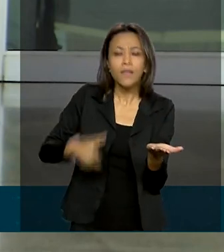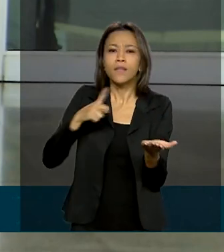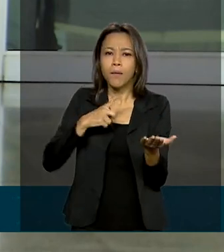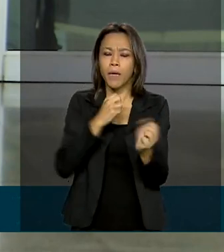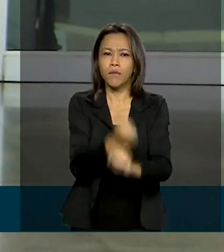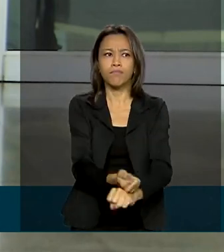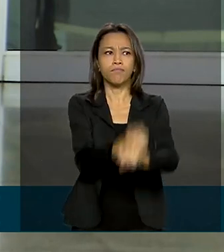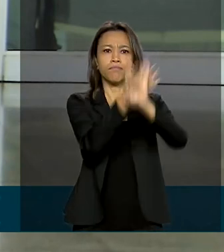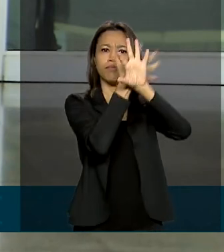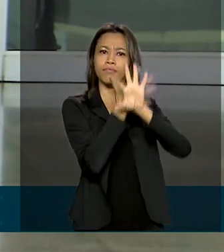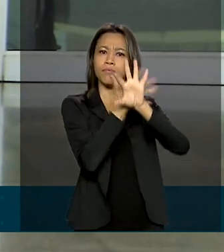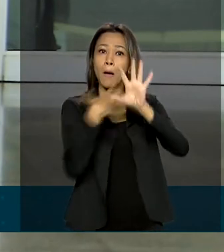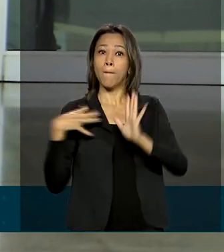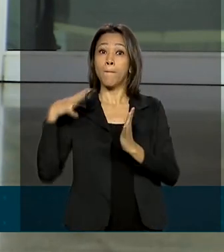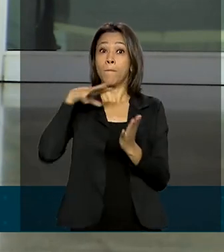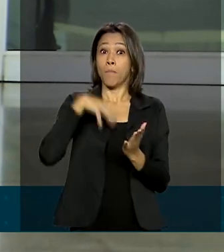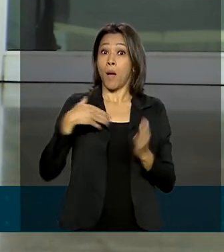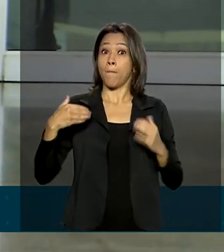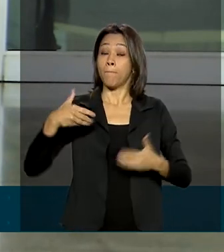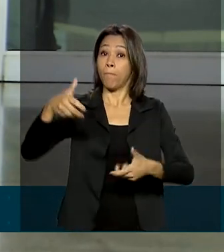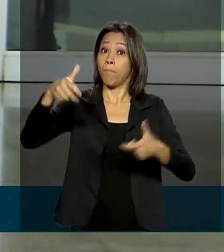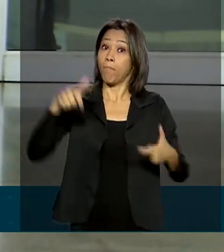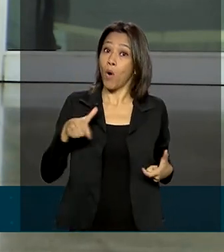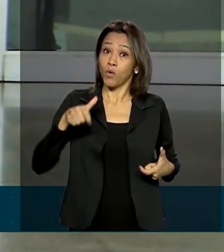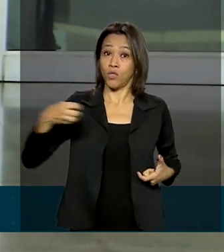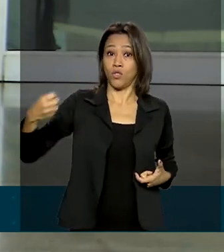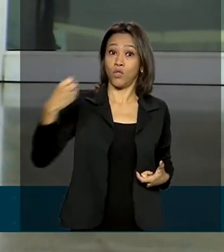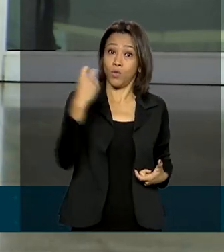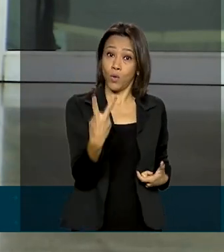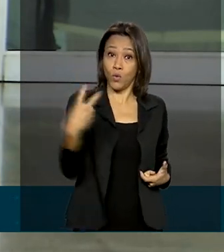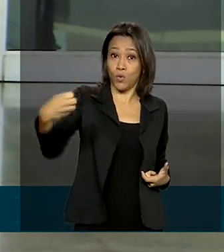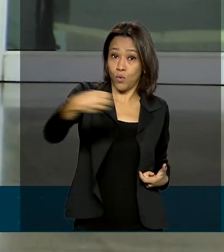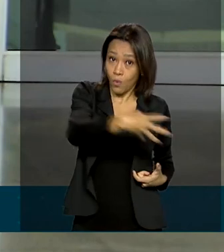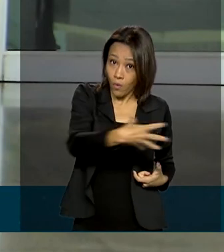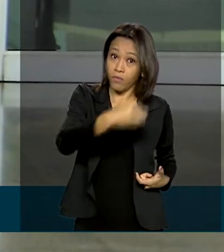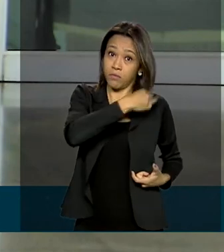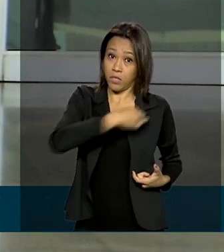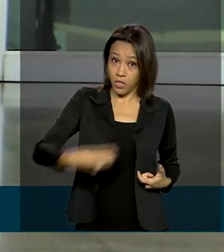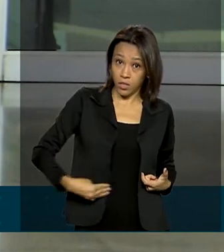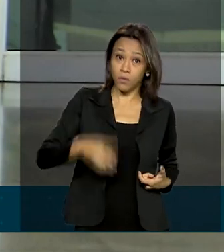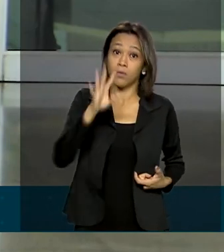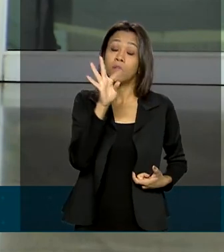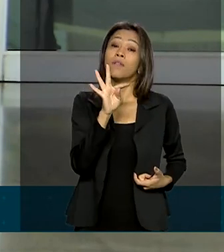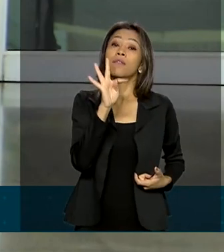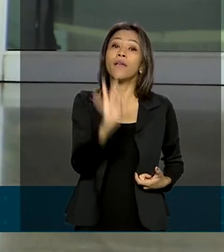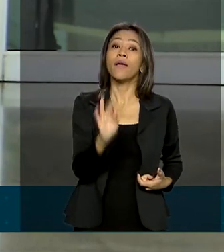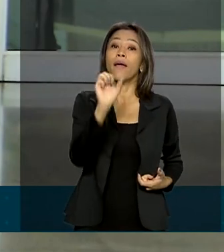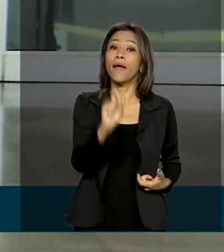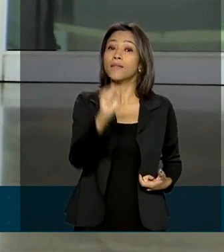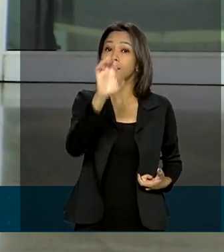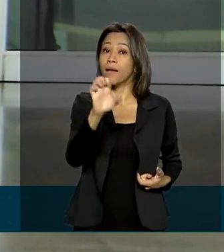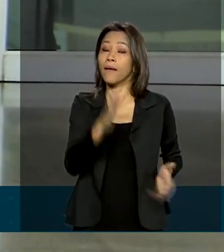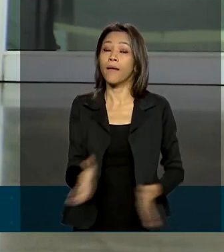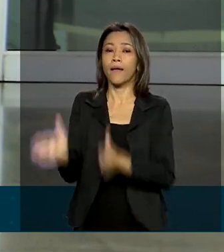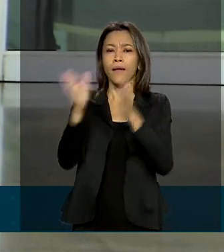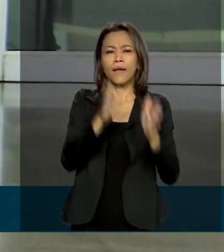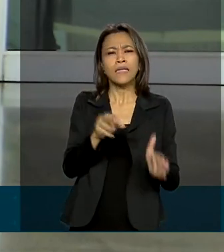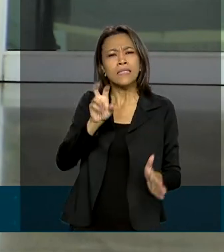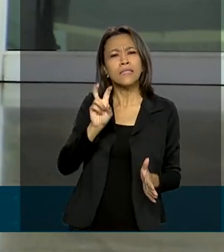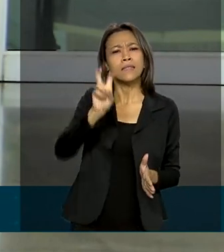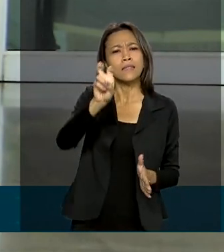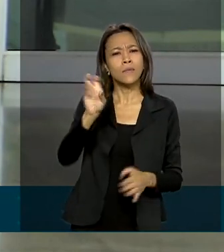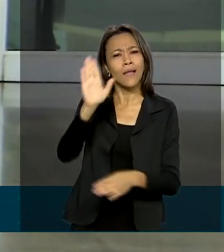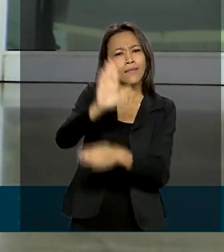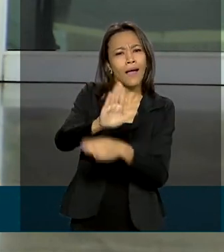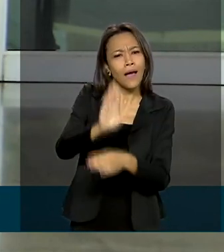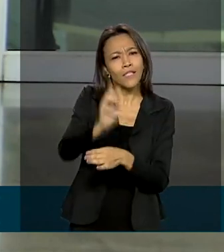da posse de dois novos ministros do Tribunal Superior Eleitoral, o TSE. E antes disso, às 5 da tarde, ele participa do lançamento de um